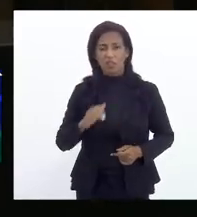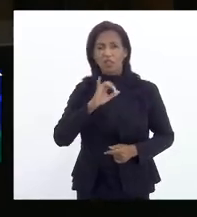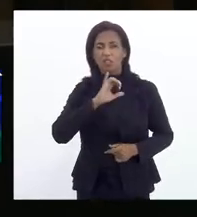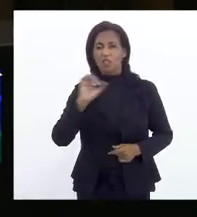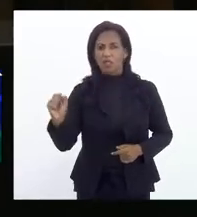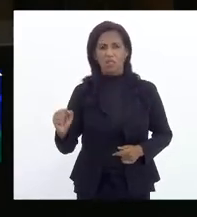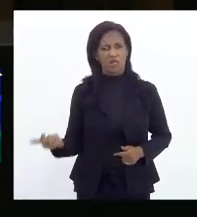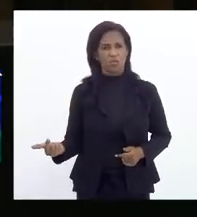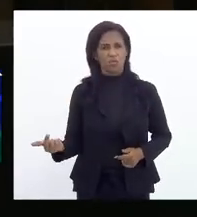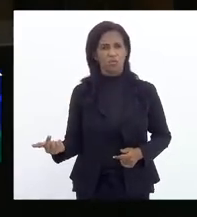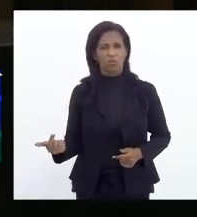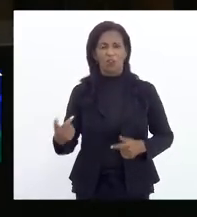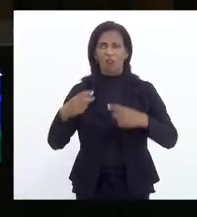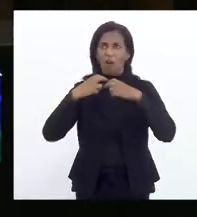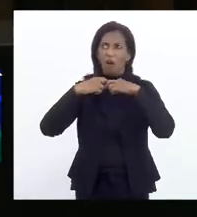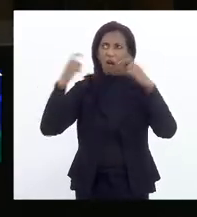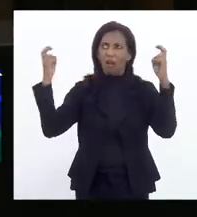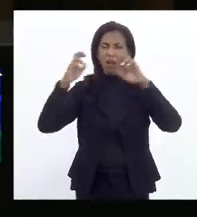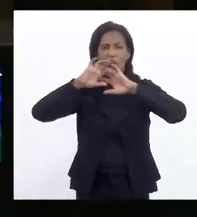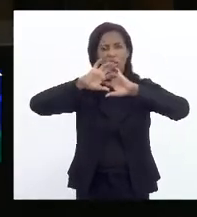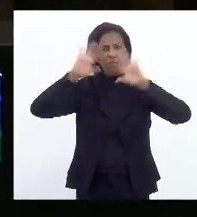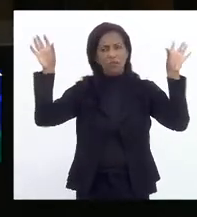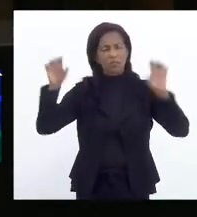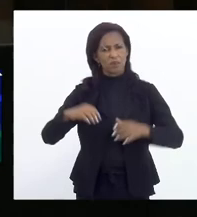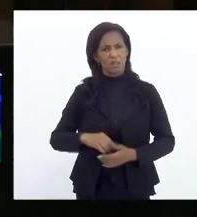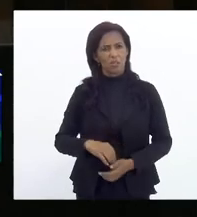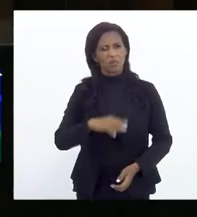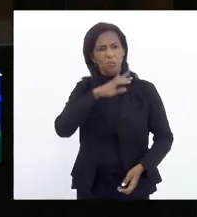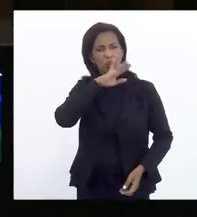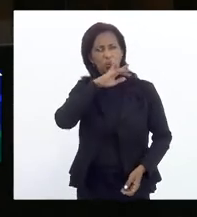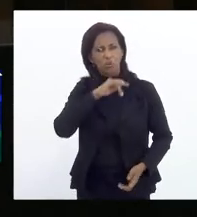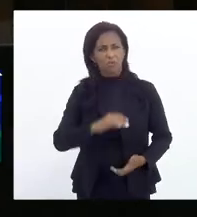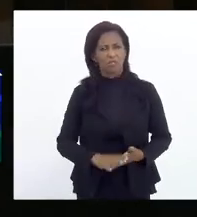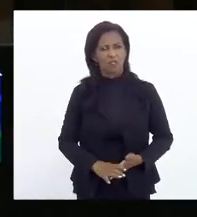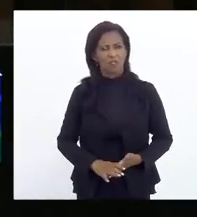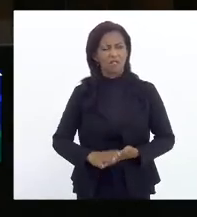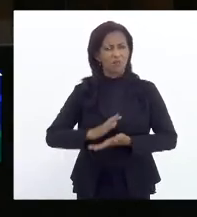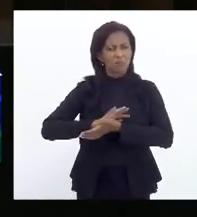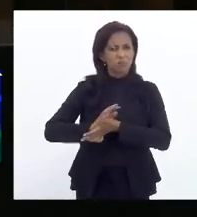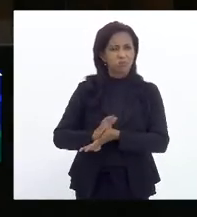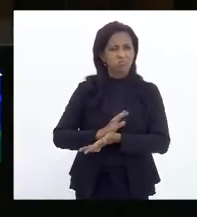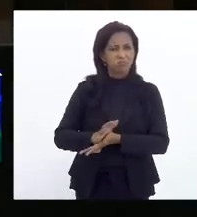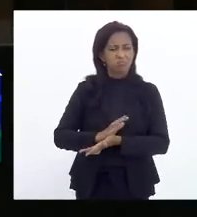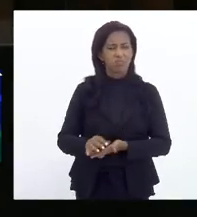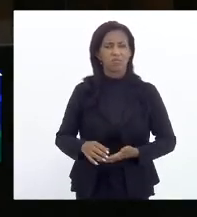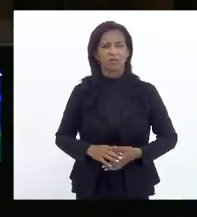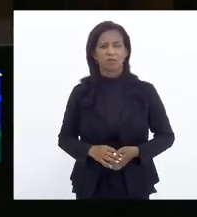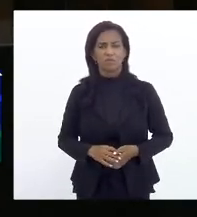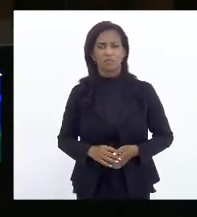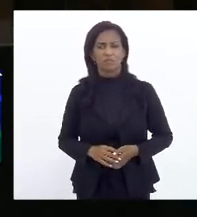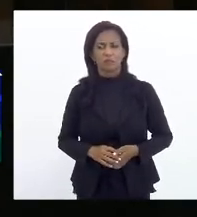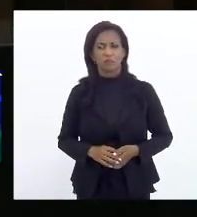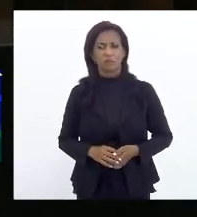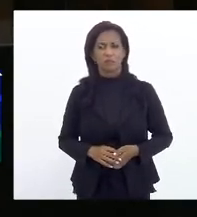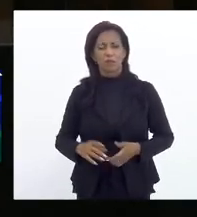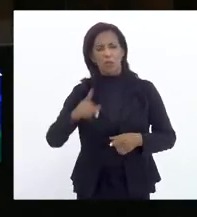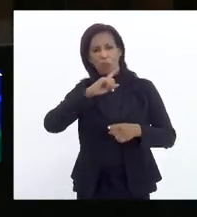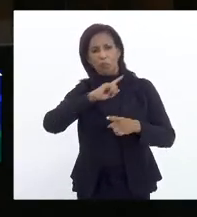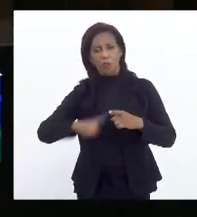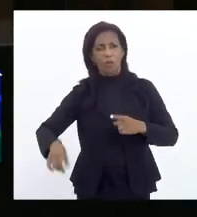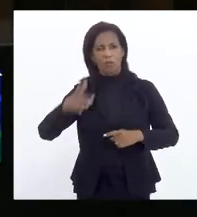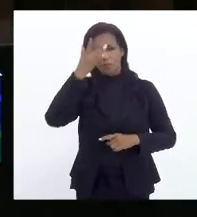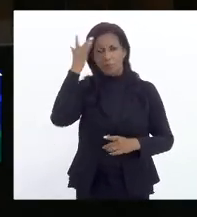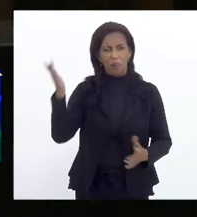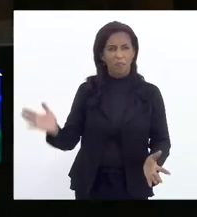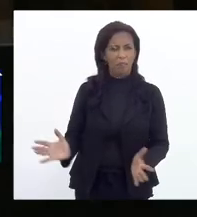clama aos céus. Isso é maldade, isso é perversidade. Proibir pessoas